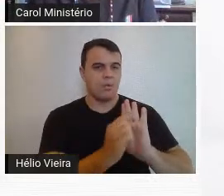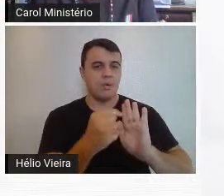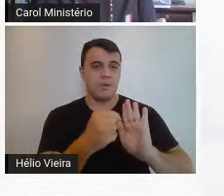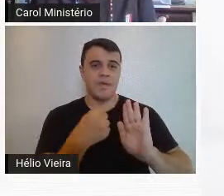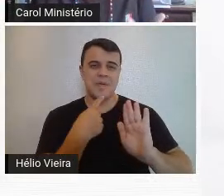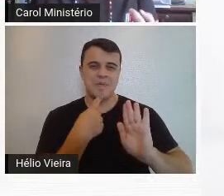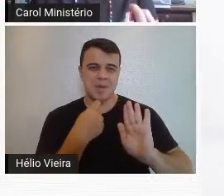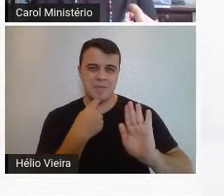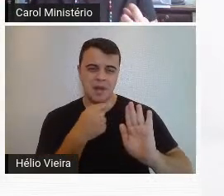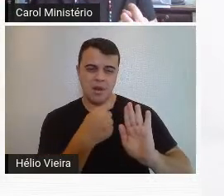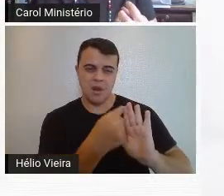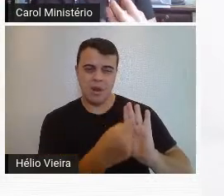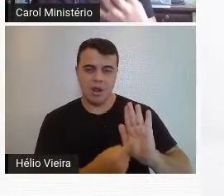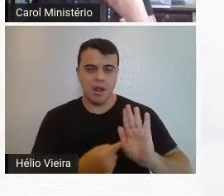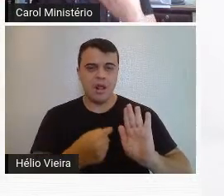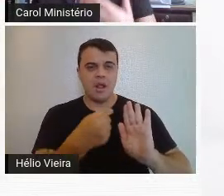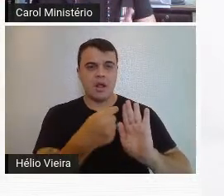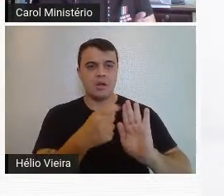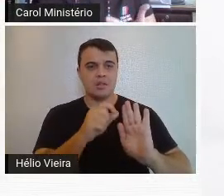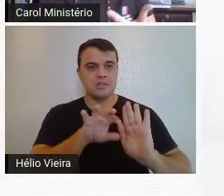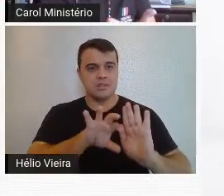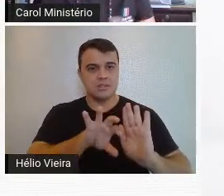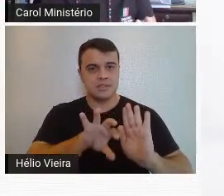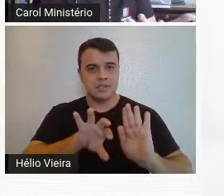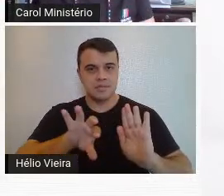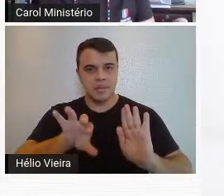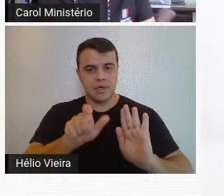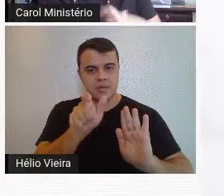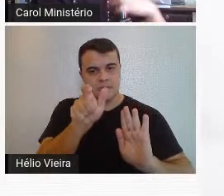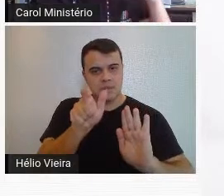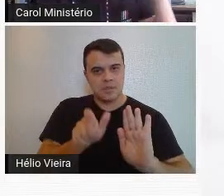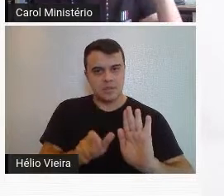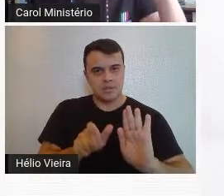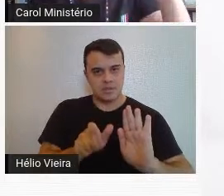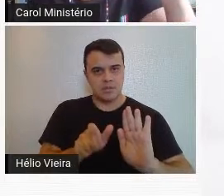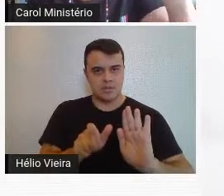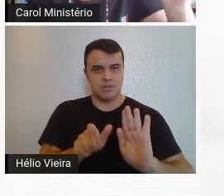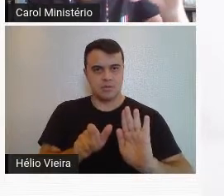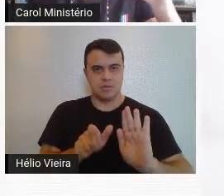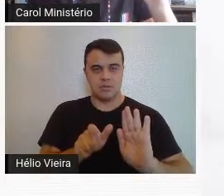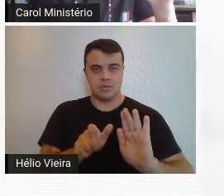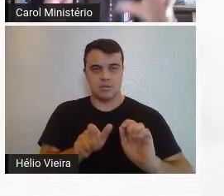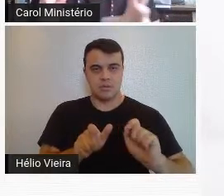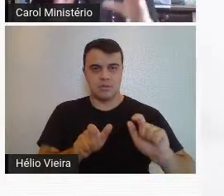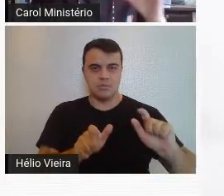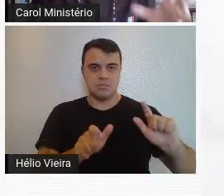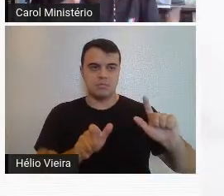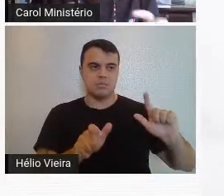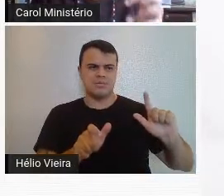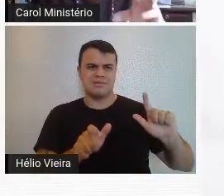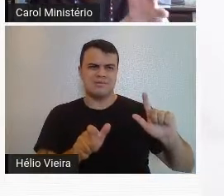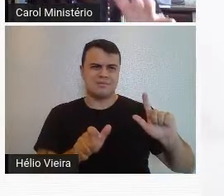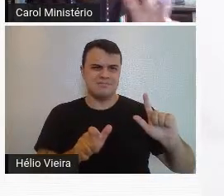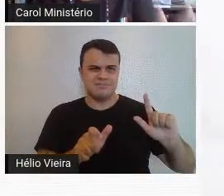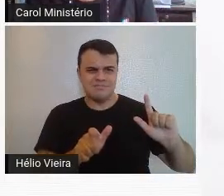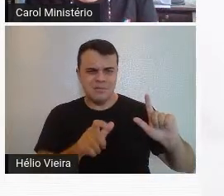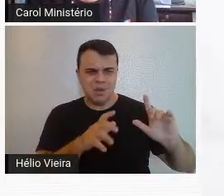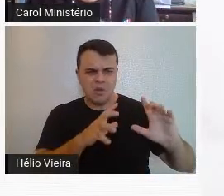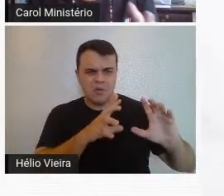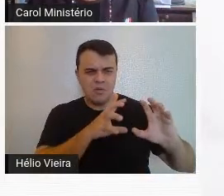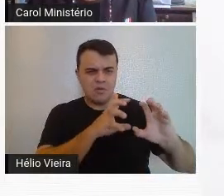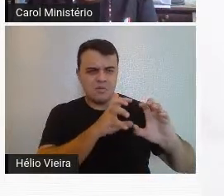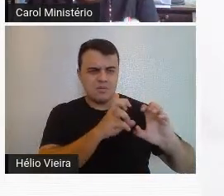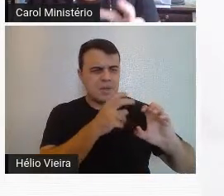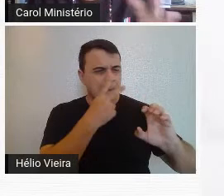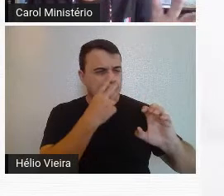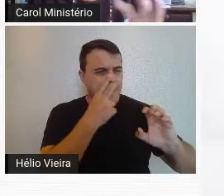essa mancha vermelha é o que separa o menino que estaria em primeiro plano dessa paisagem meio difusa no final que parece uma